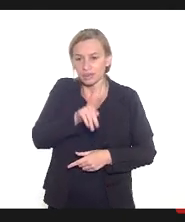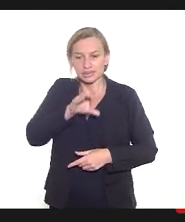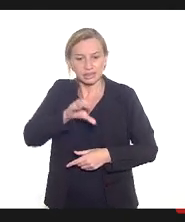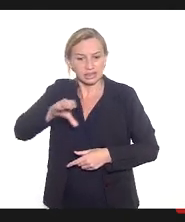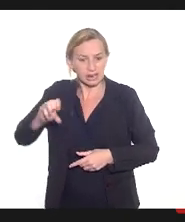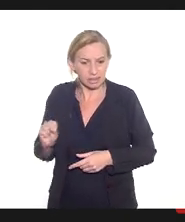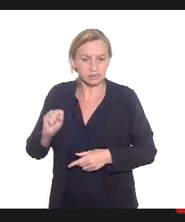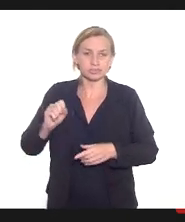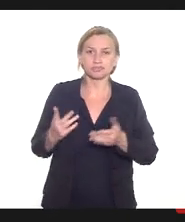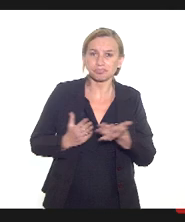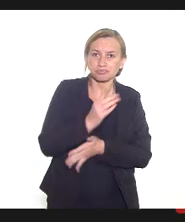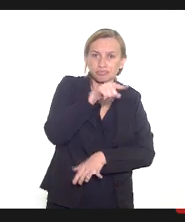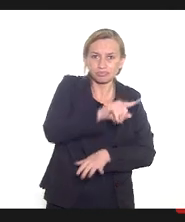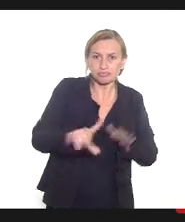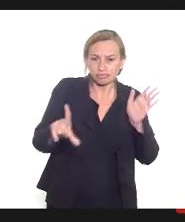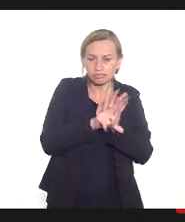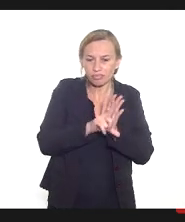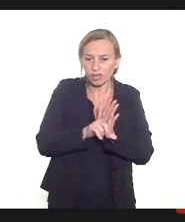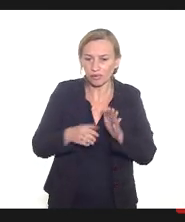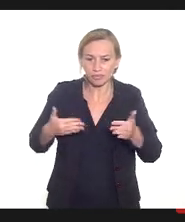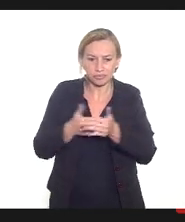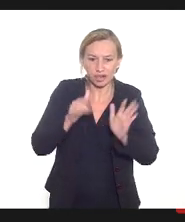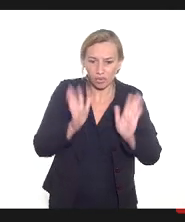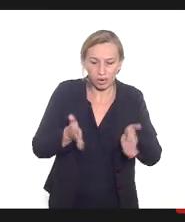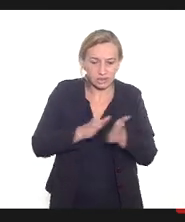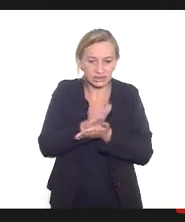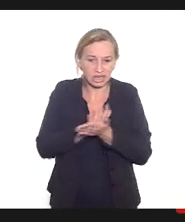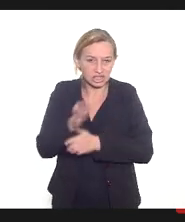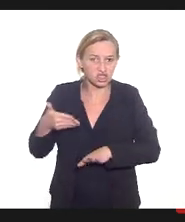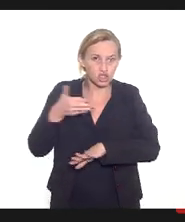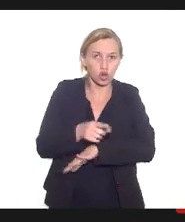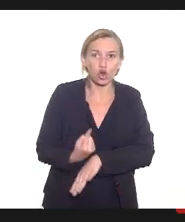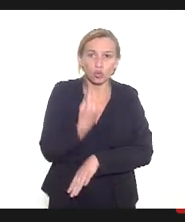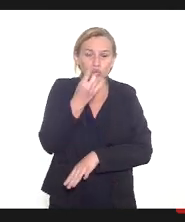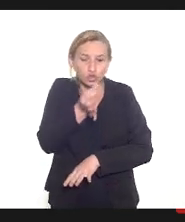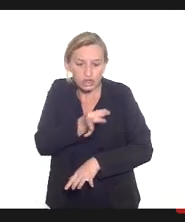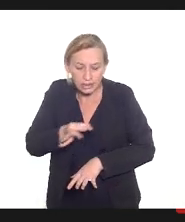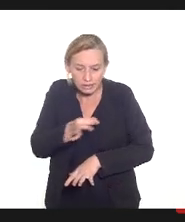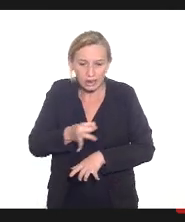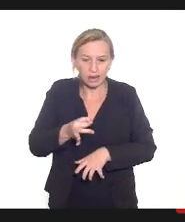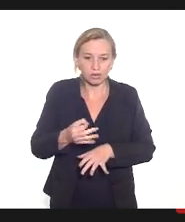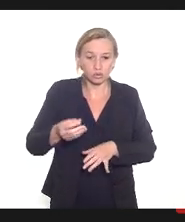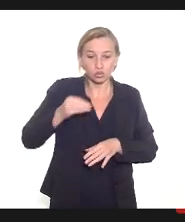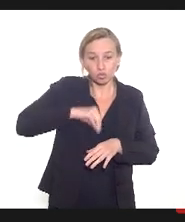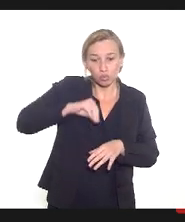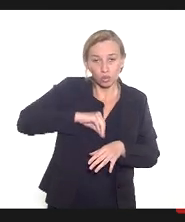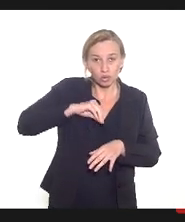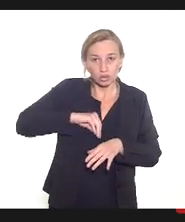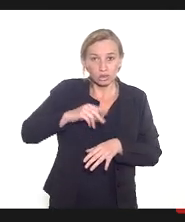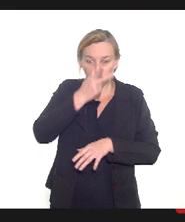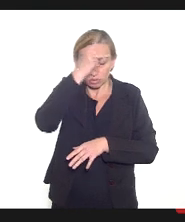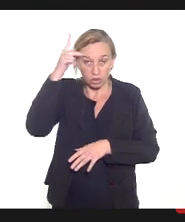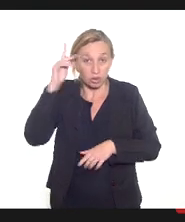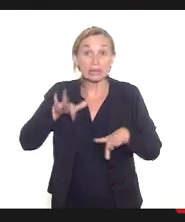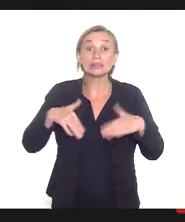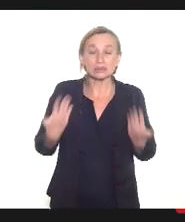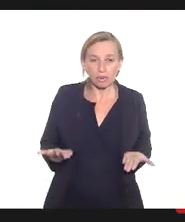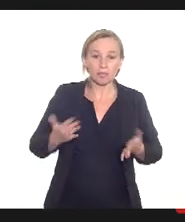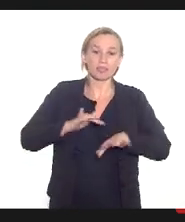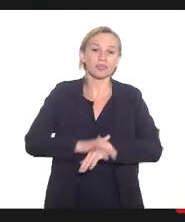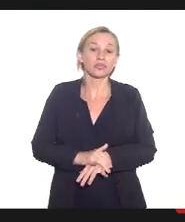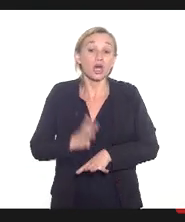aprovada aí a lei e até agora não chegou um centavo no bolso das pessoas né então